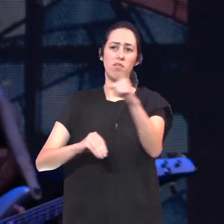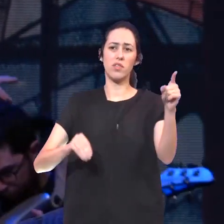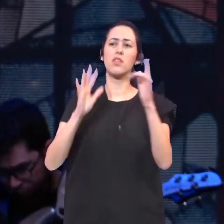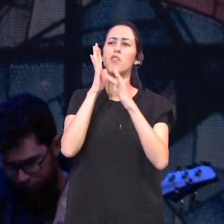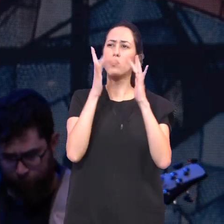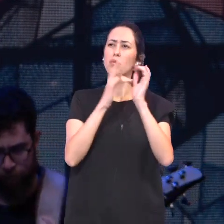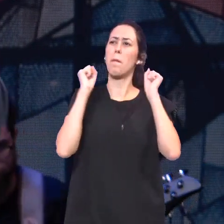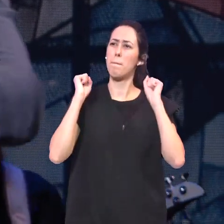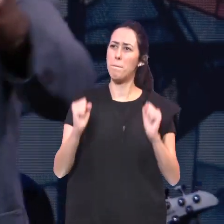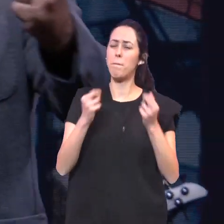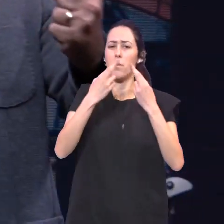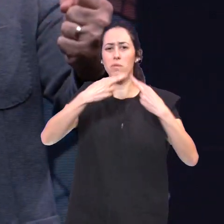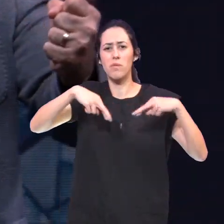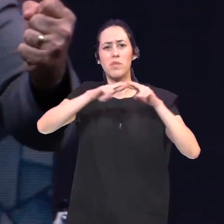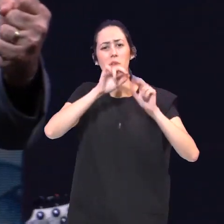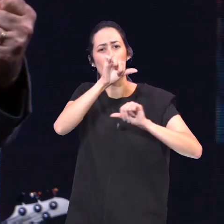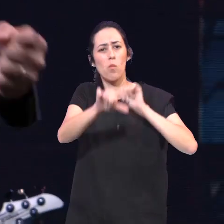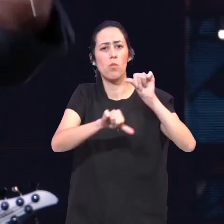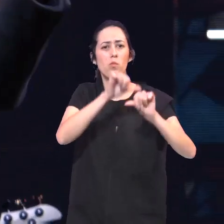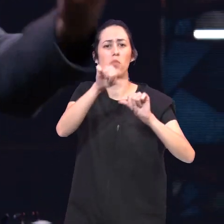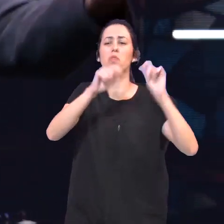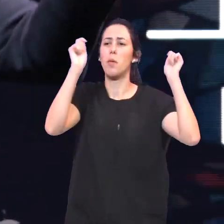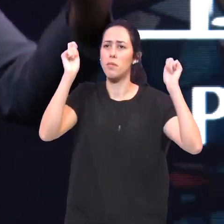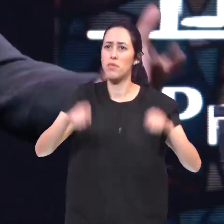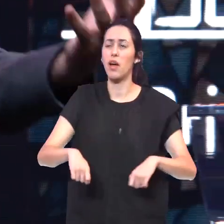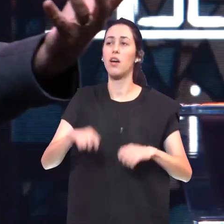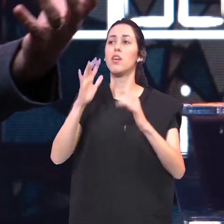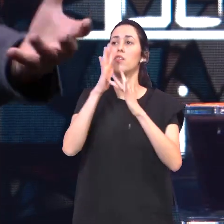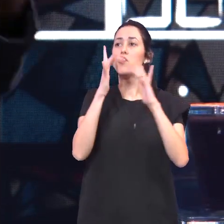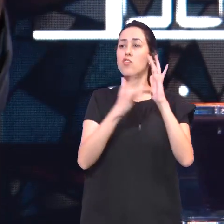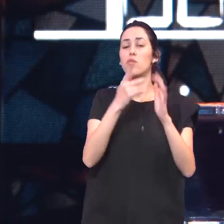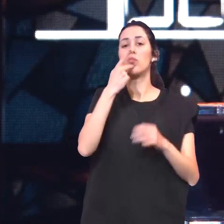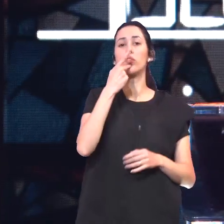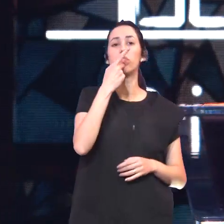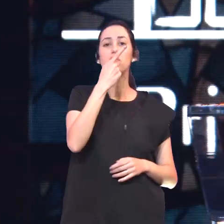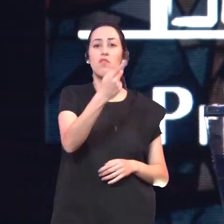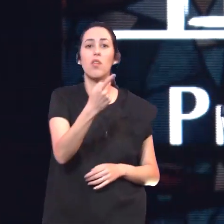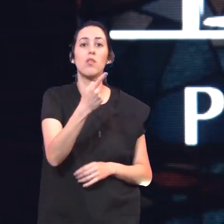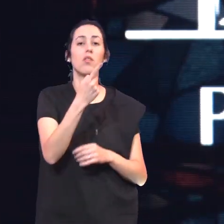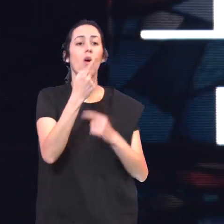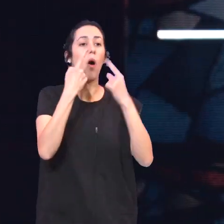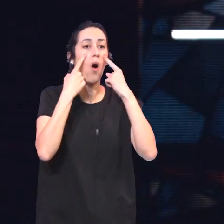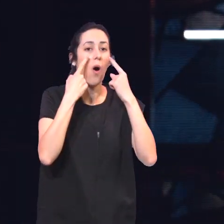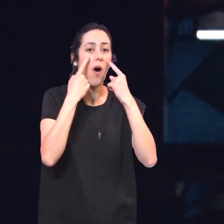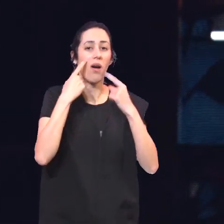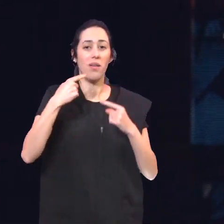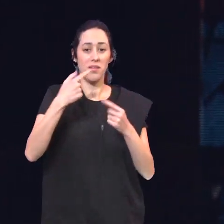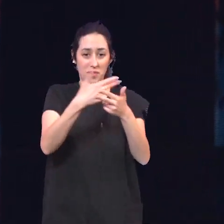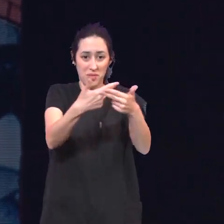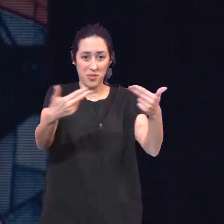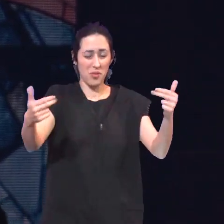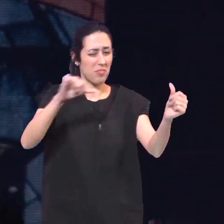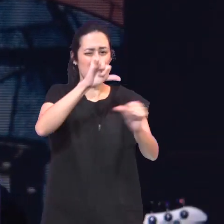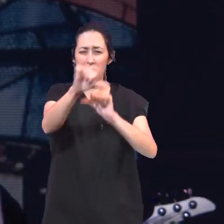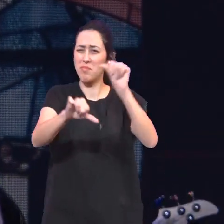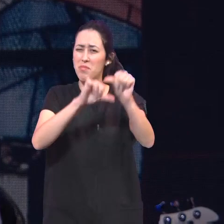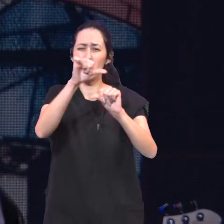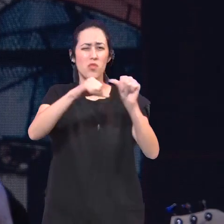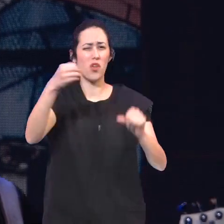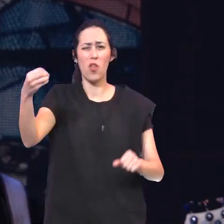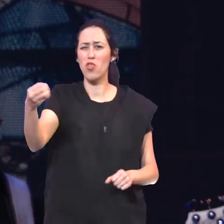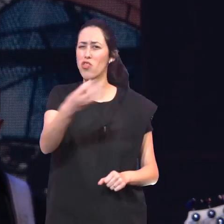restaurar Ele pode transformar Ele disse Vejam Eis que faço novas Todas as coisas